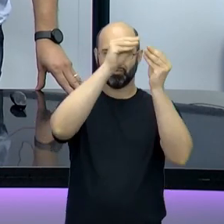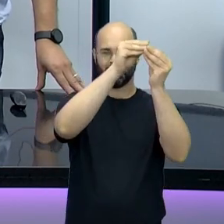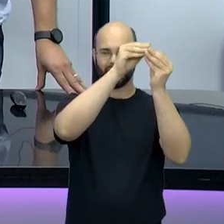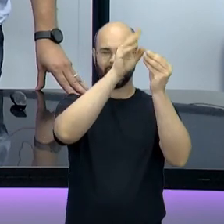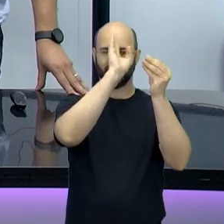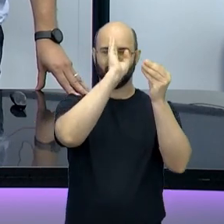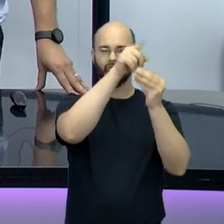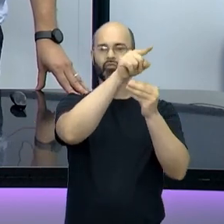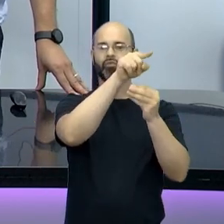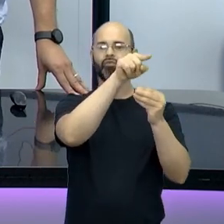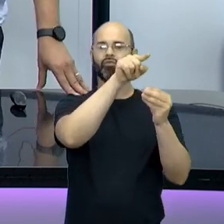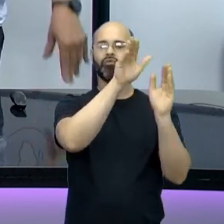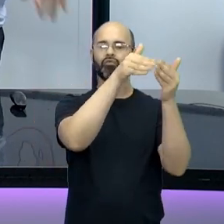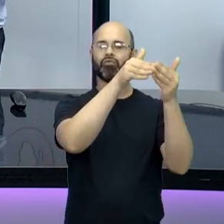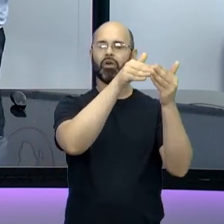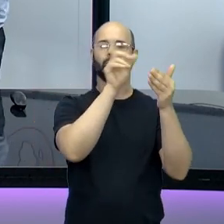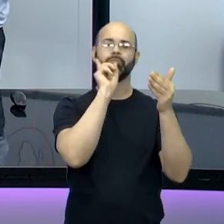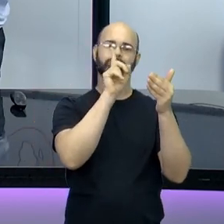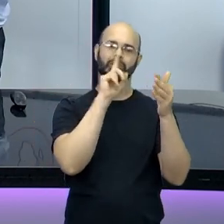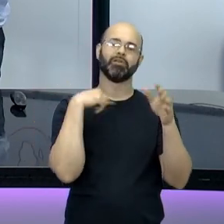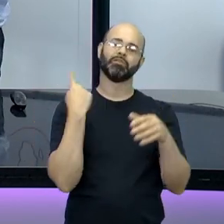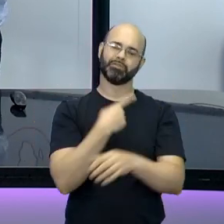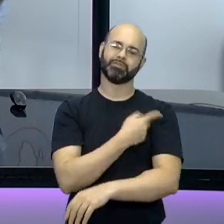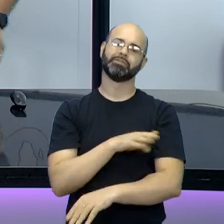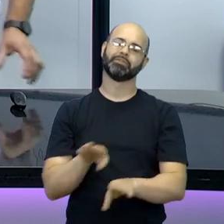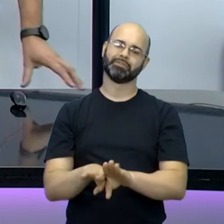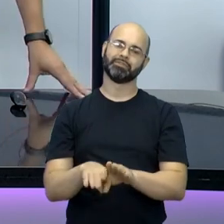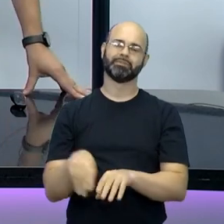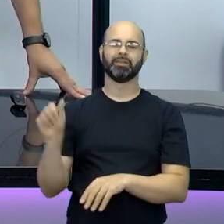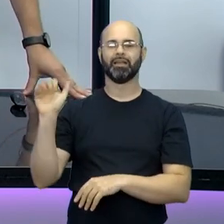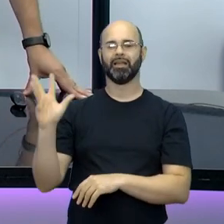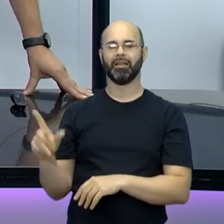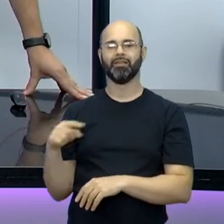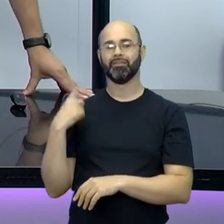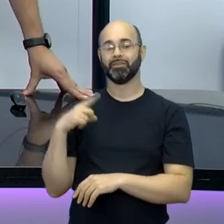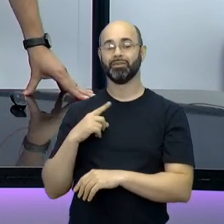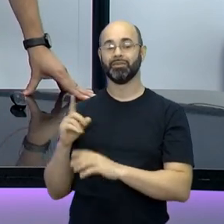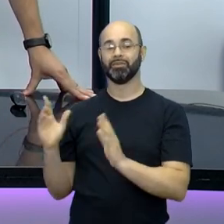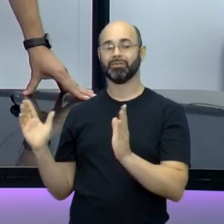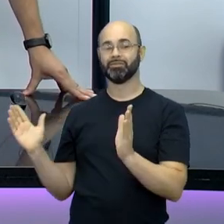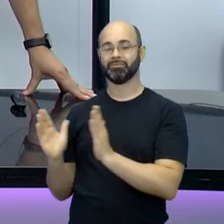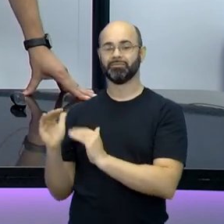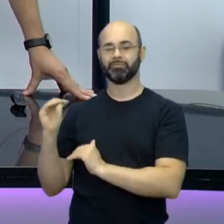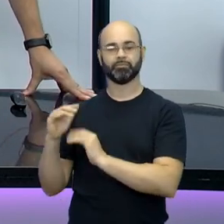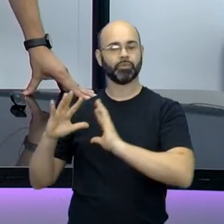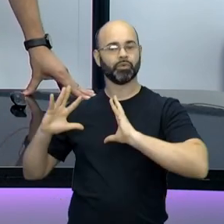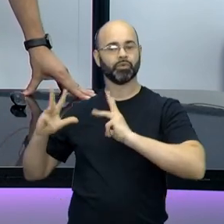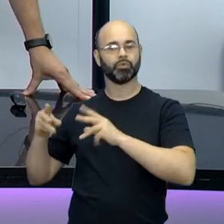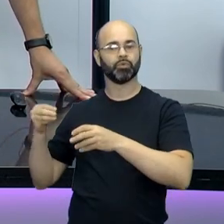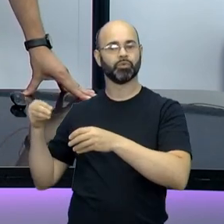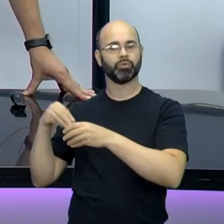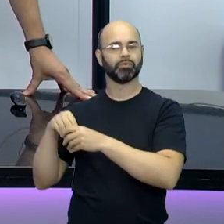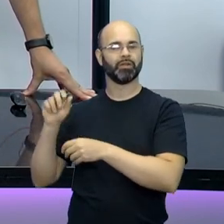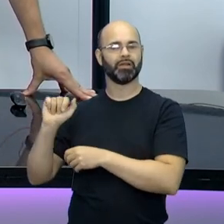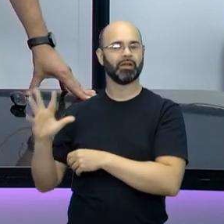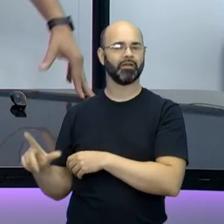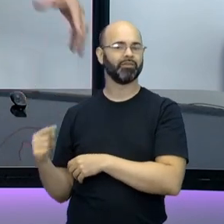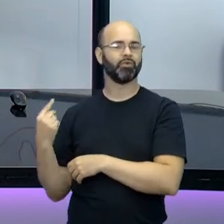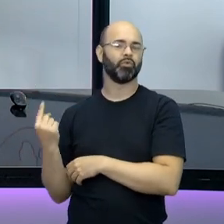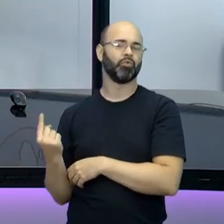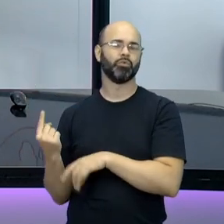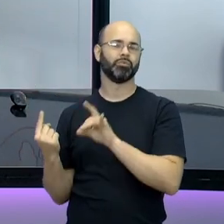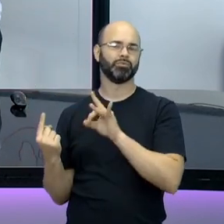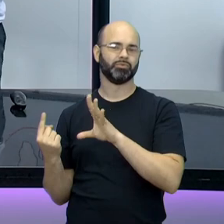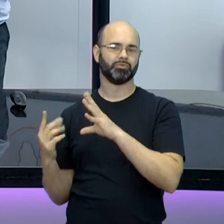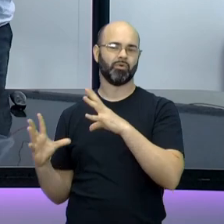americanos. E a gente reduz a... A África já é o contrário. A gente reduz tudo como se a África fosse uma coisa só. Um